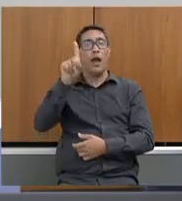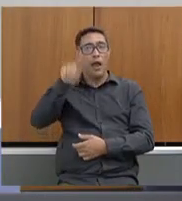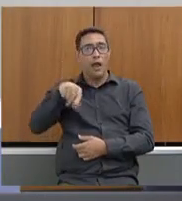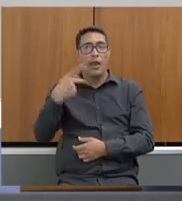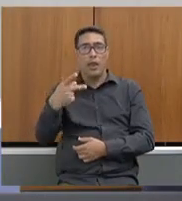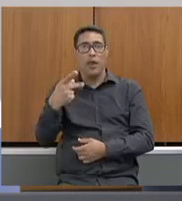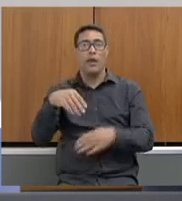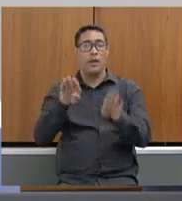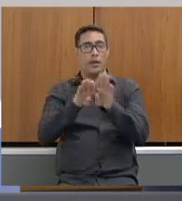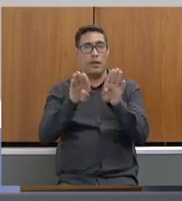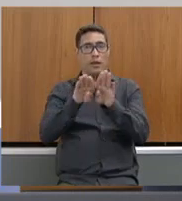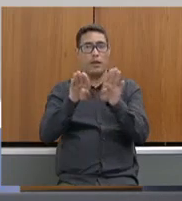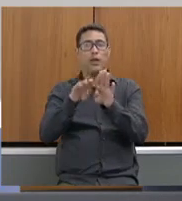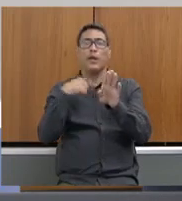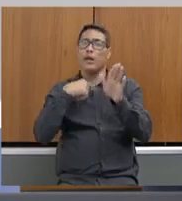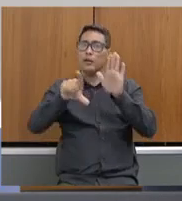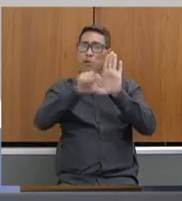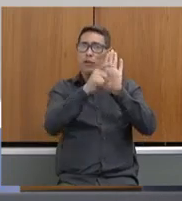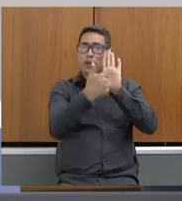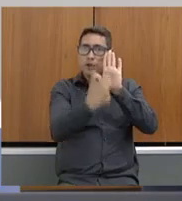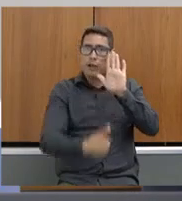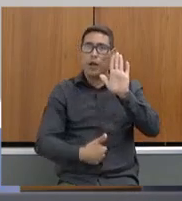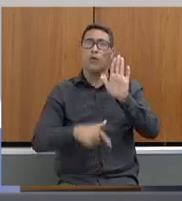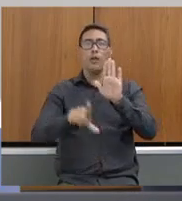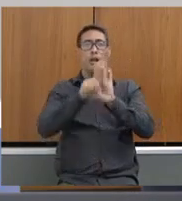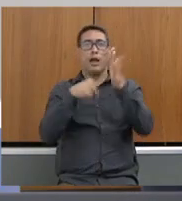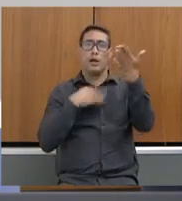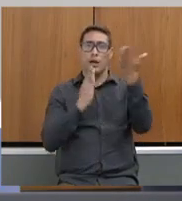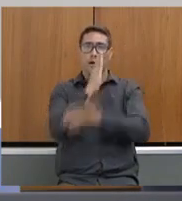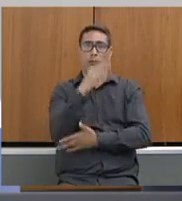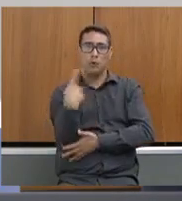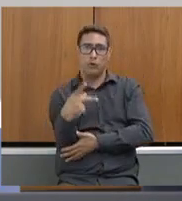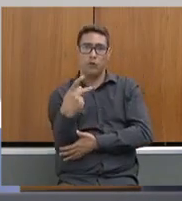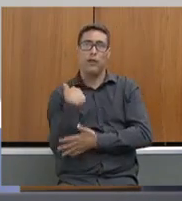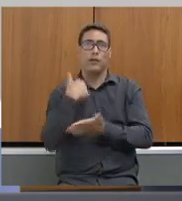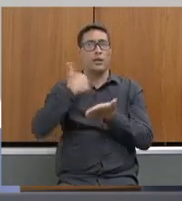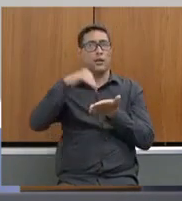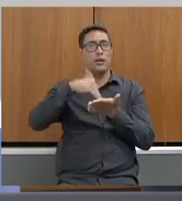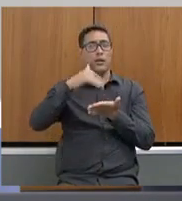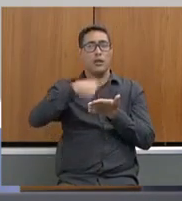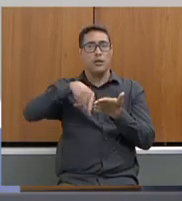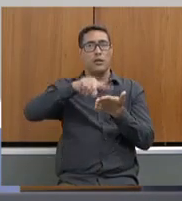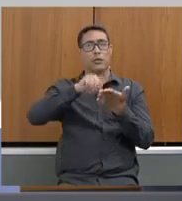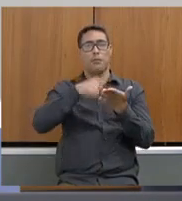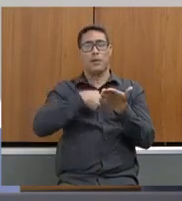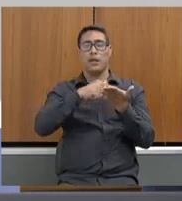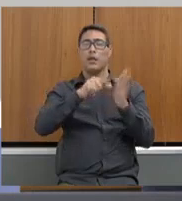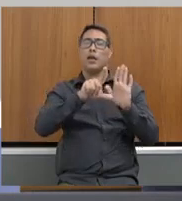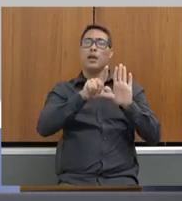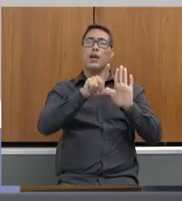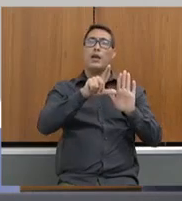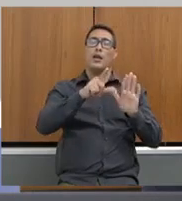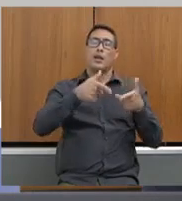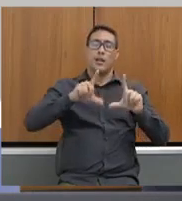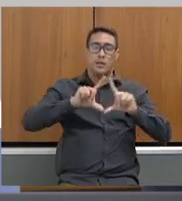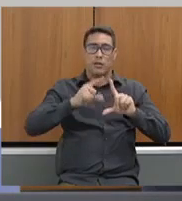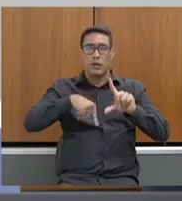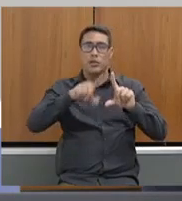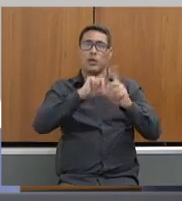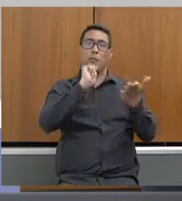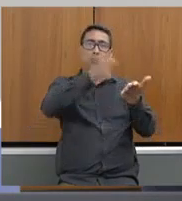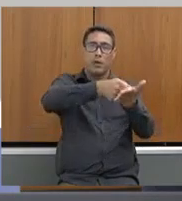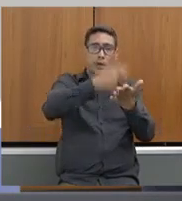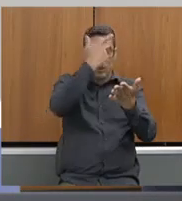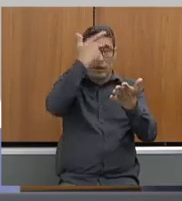inclusive, uma determinação legal, a partir de uma lei aprovada nessa Assembleia Legislativa, de pagamento por serviços ambientais aos catadores.